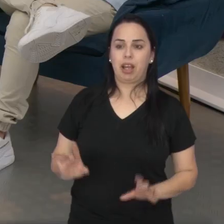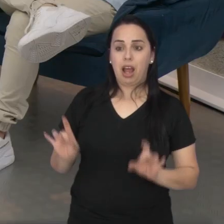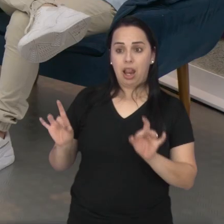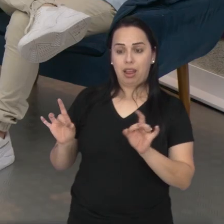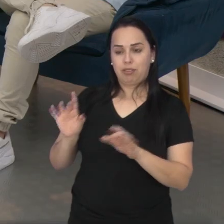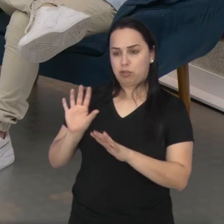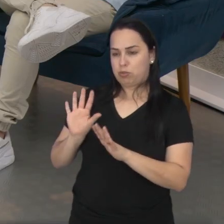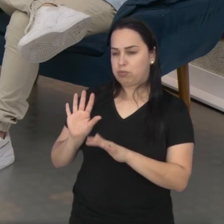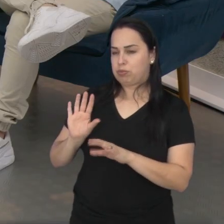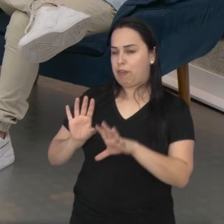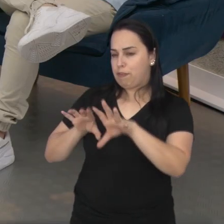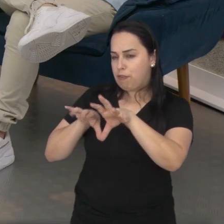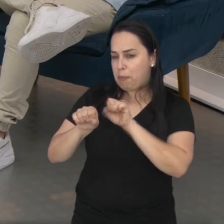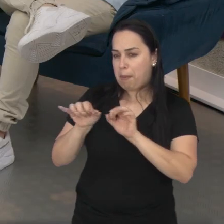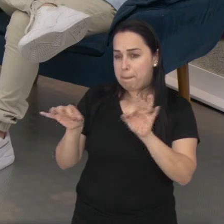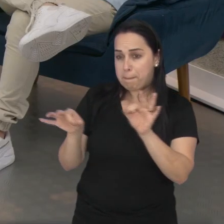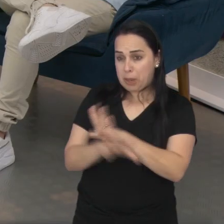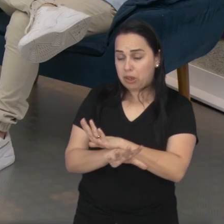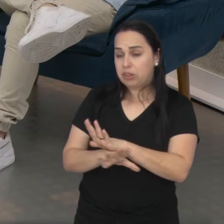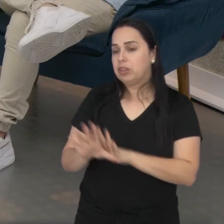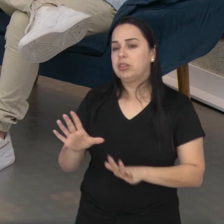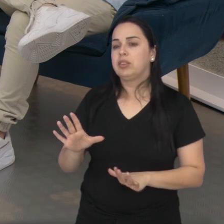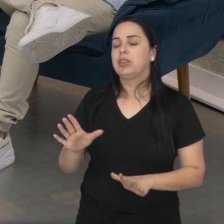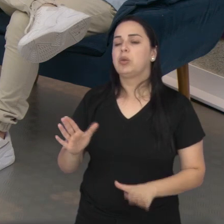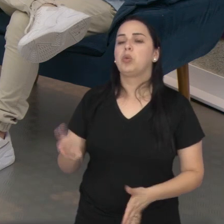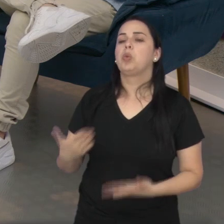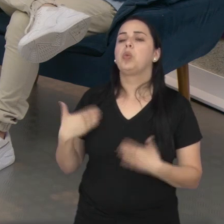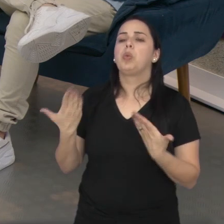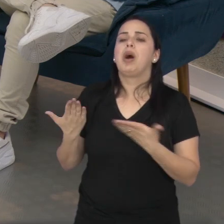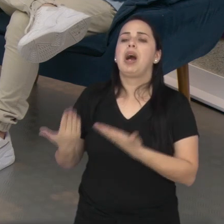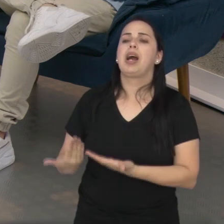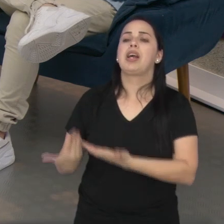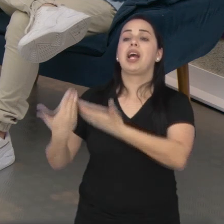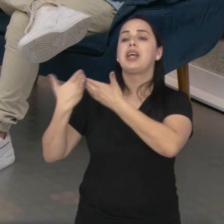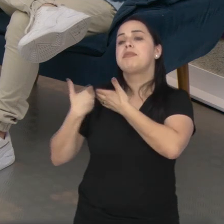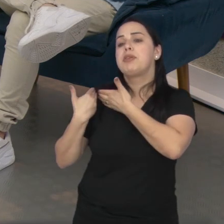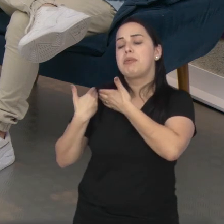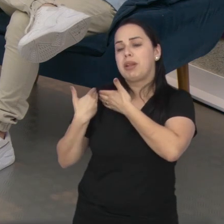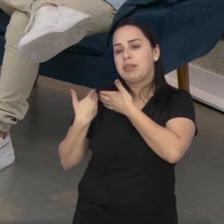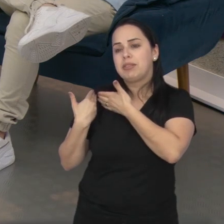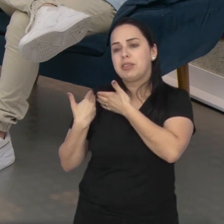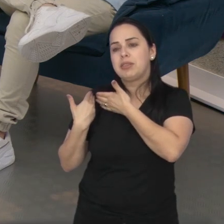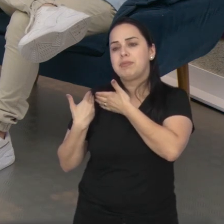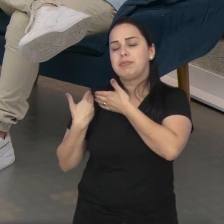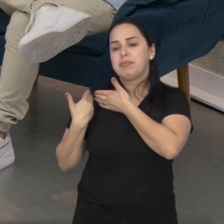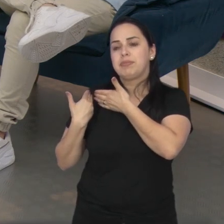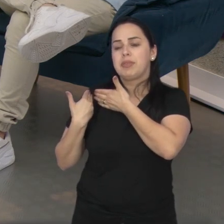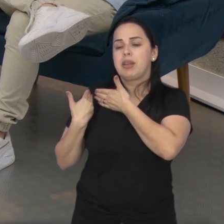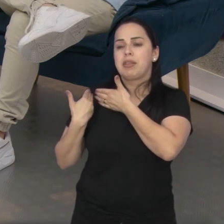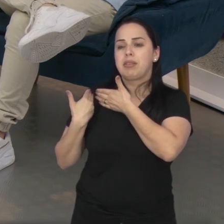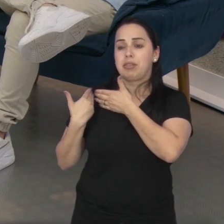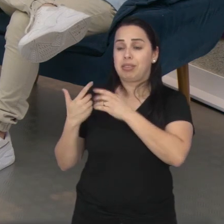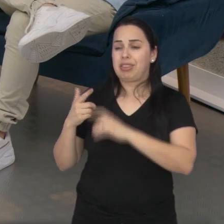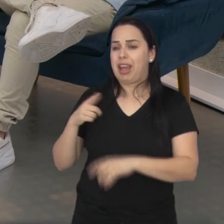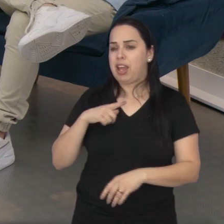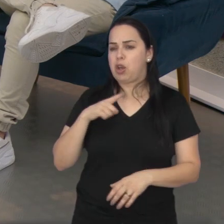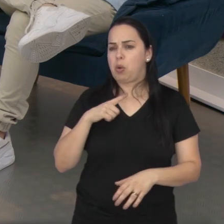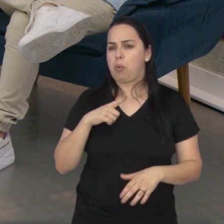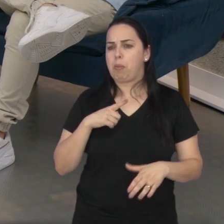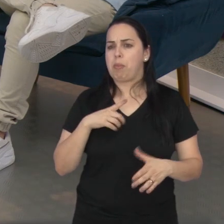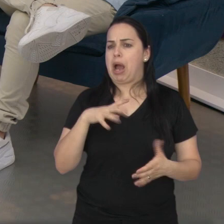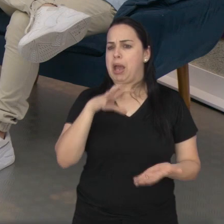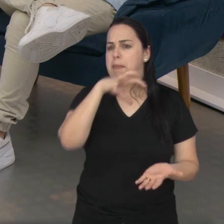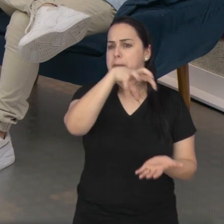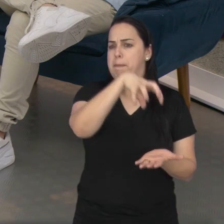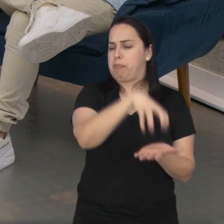E, depois dele se formar e tudo mais, qual é a responsabilidade desse profissional e até mesmo se tem um